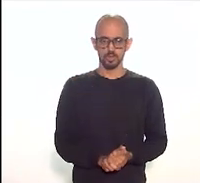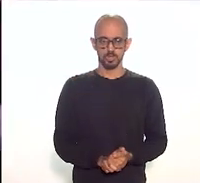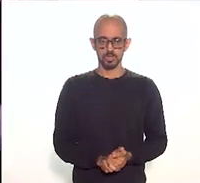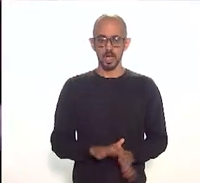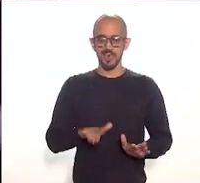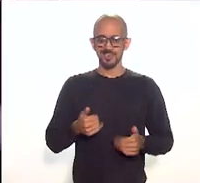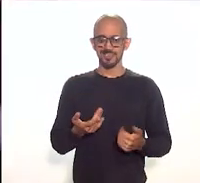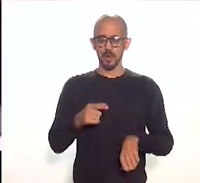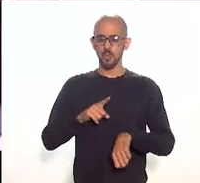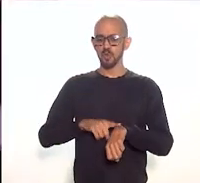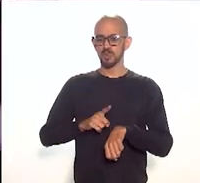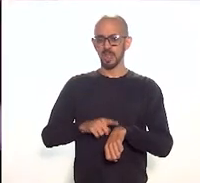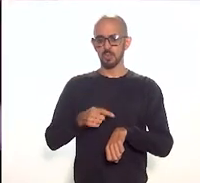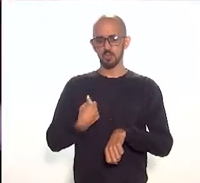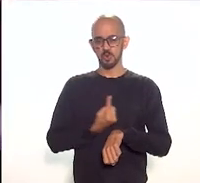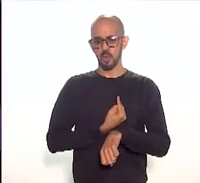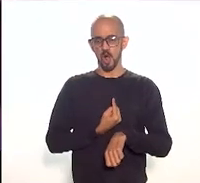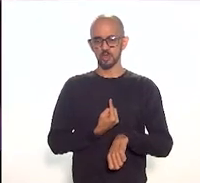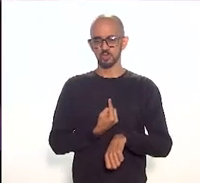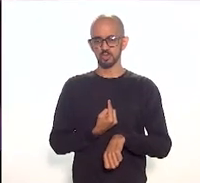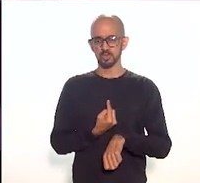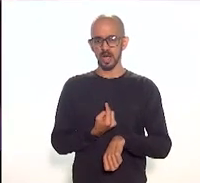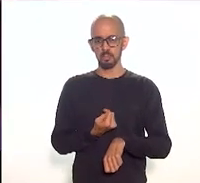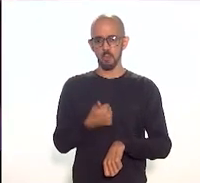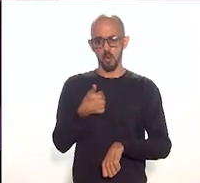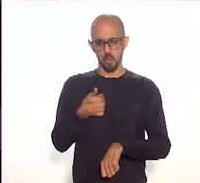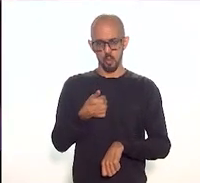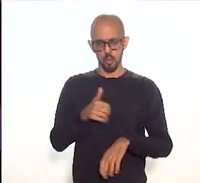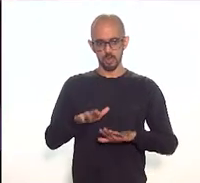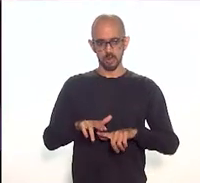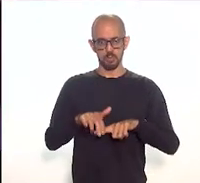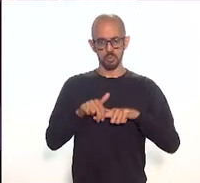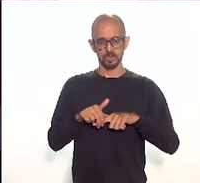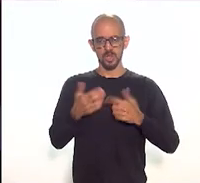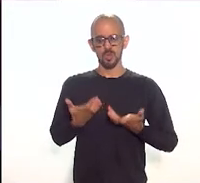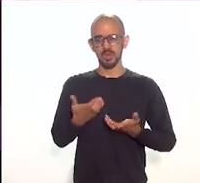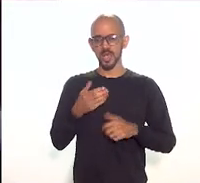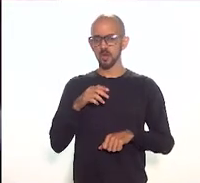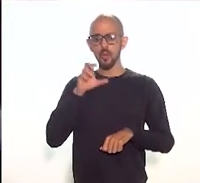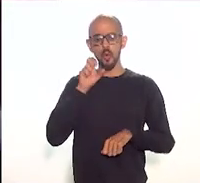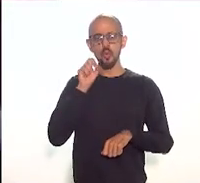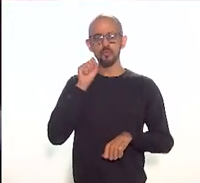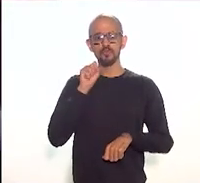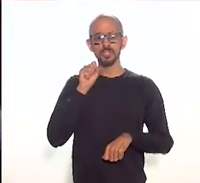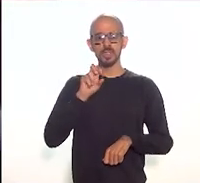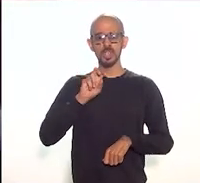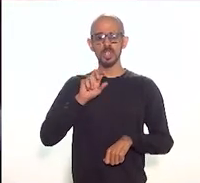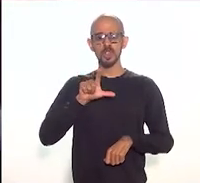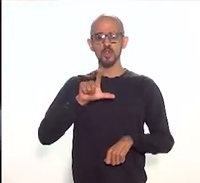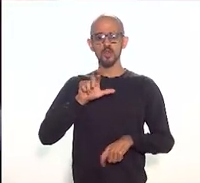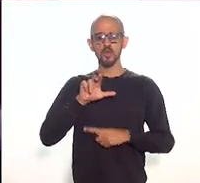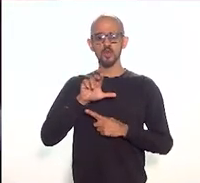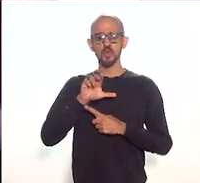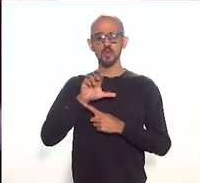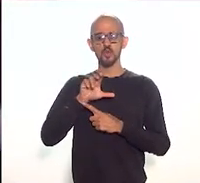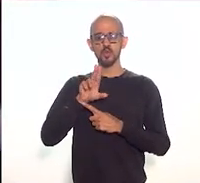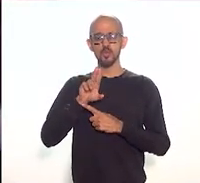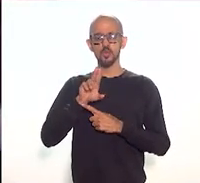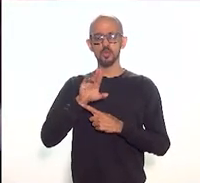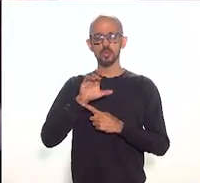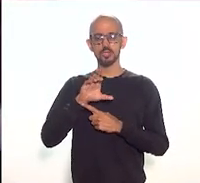tempo está um pouco curto e eu gostaria por exemplo de ouvir a Luciene a Luciene